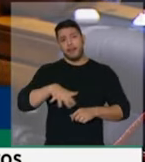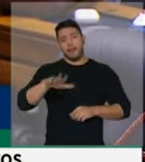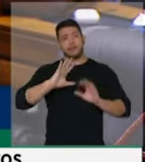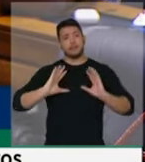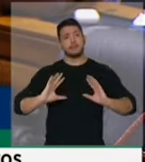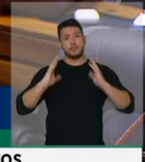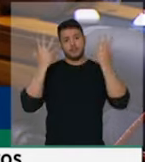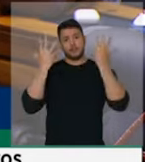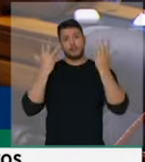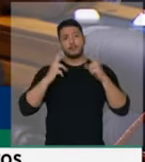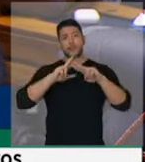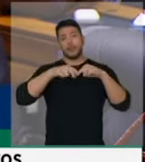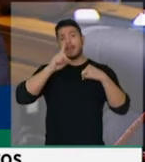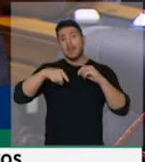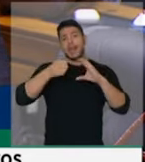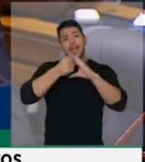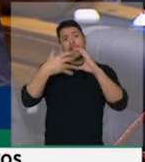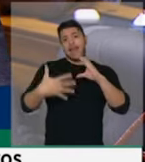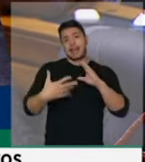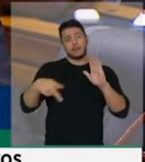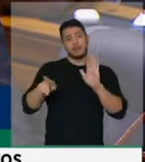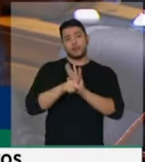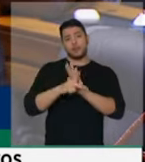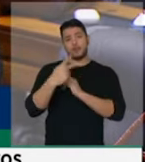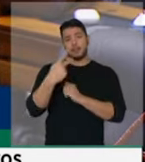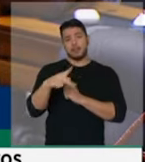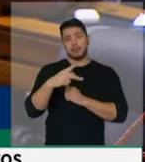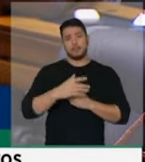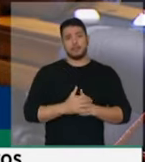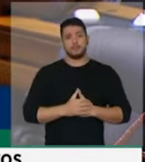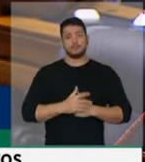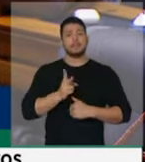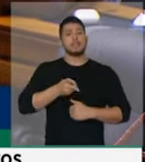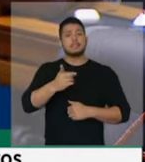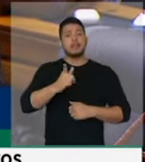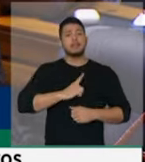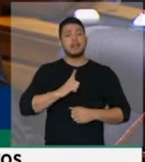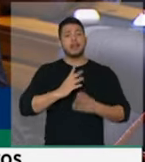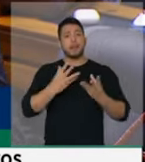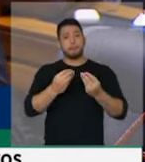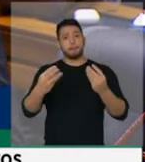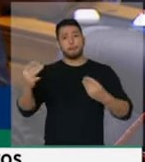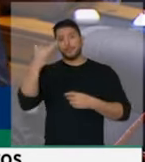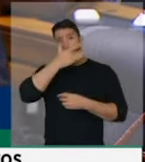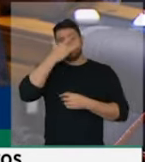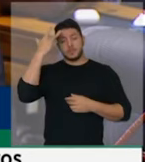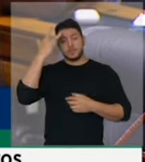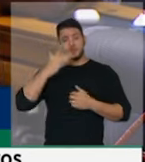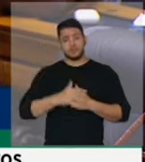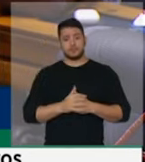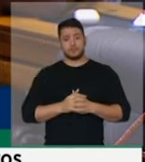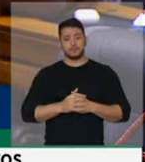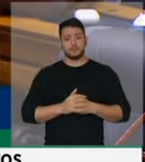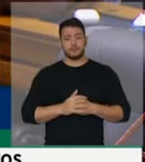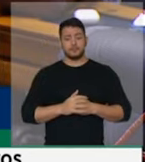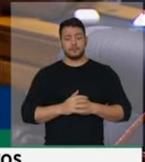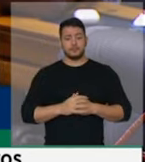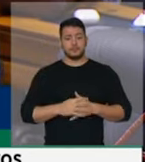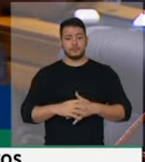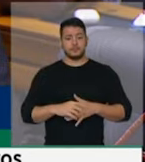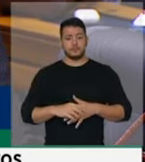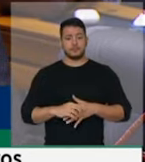porque tem essa característica de ter muitas pessoas e estão impedidos de trabalhar. Conheço inúmeros